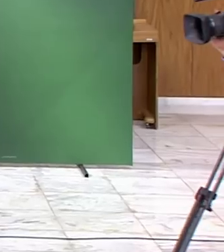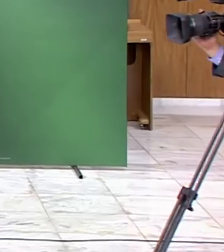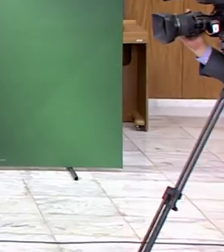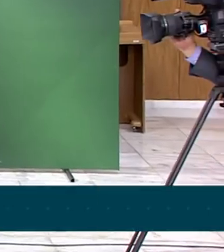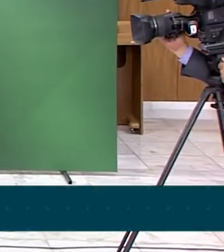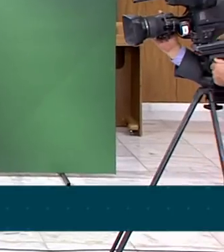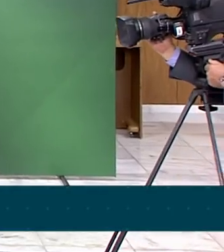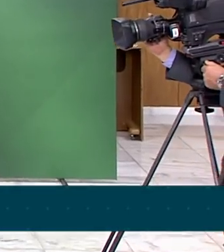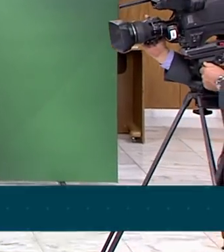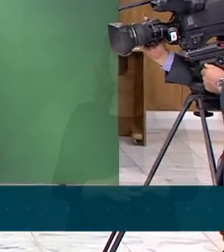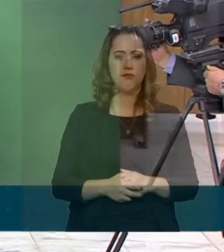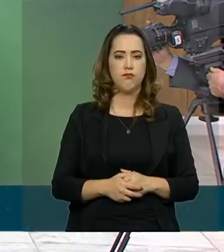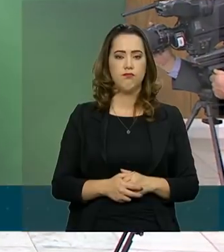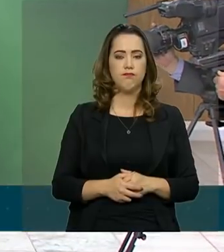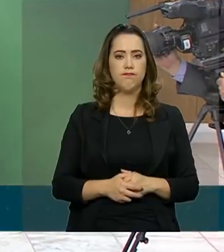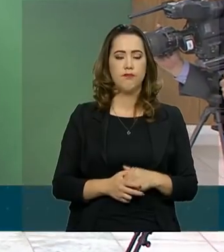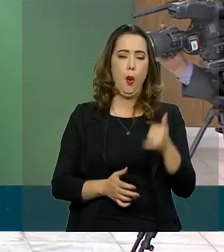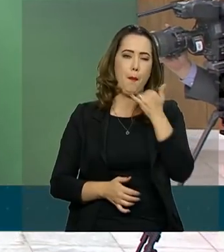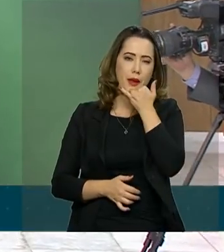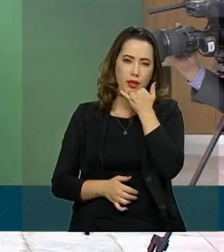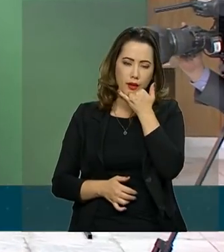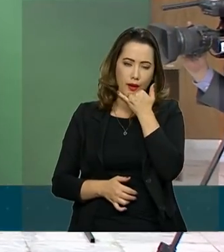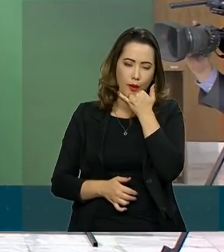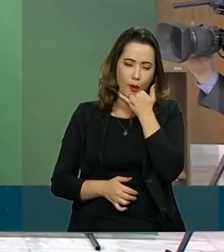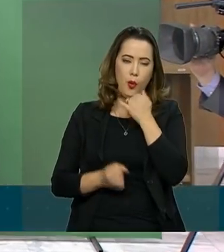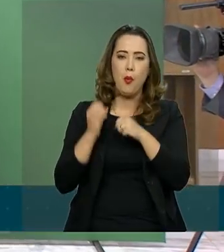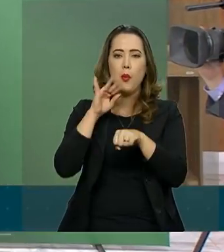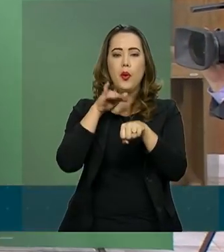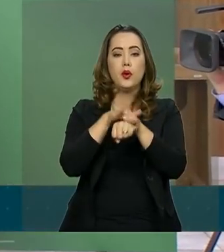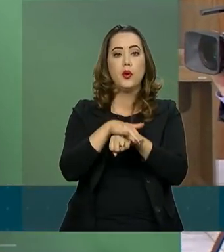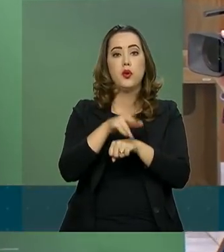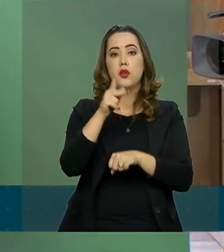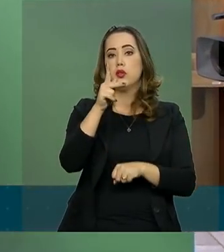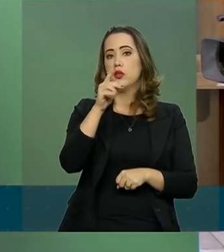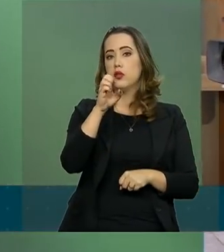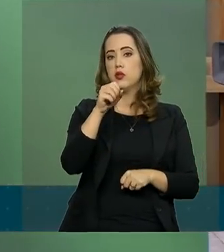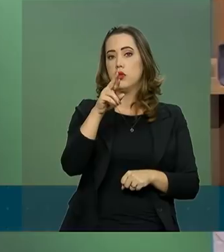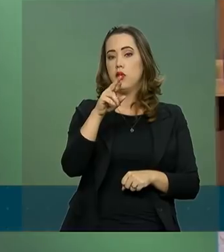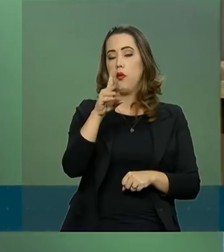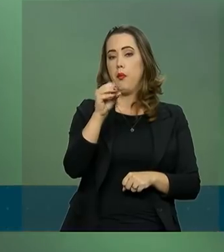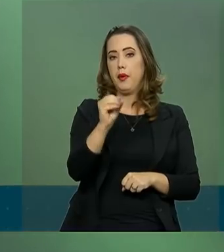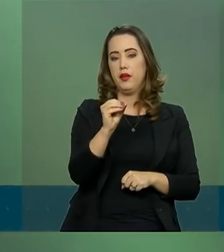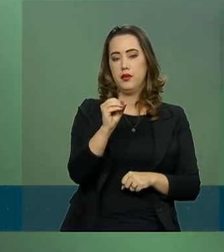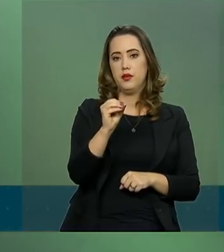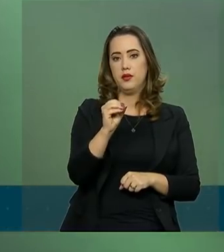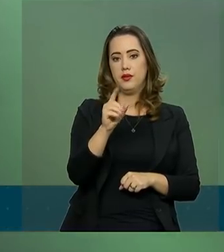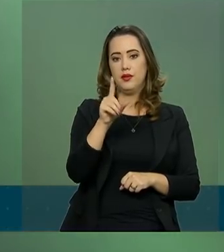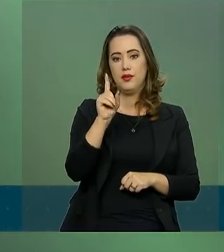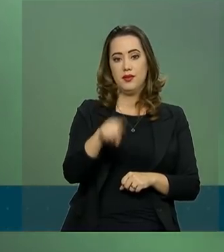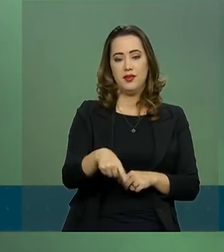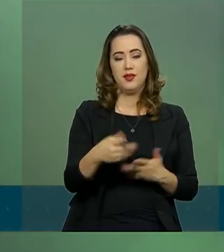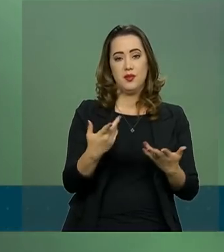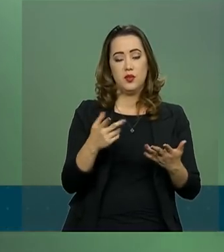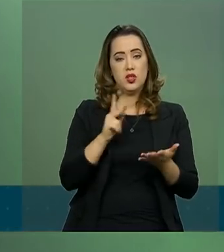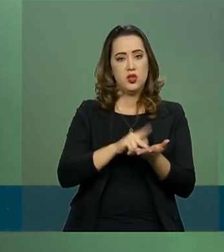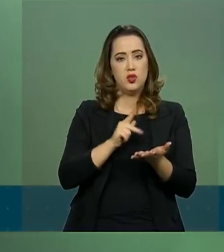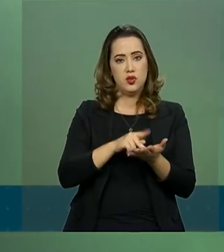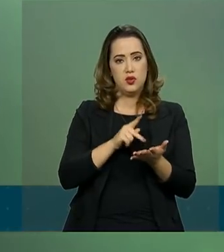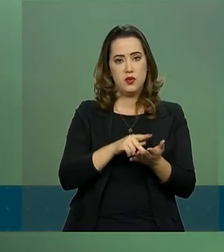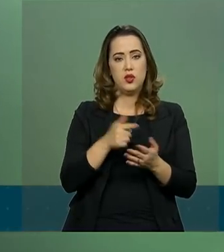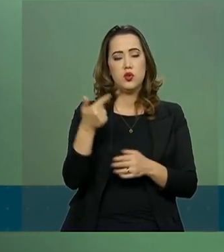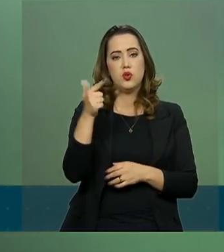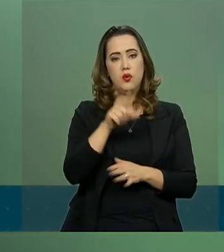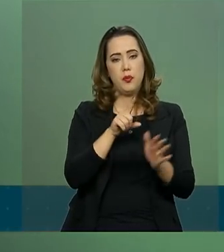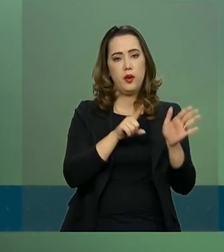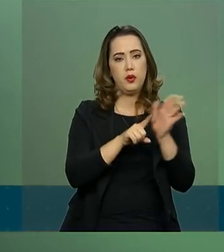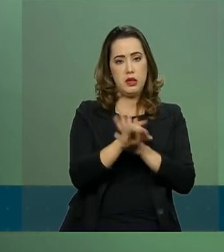Desculpa, porta-voz. Boa noite. Pedro, da Agência Brasil. Não, era... Na verdade, eu ia insistir nessa